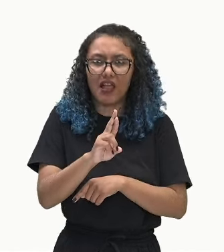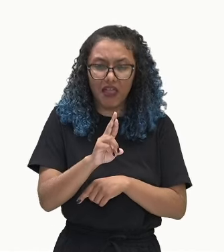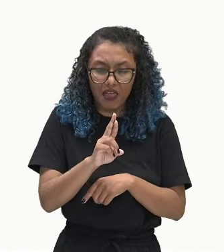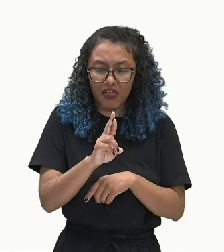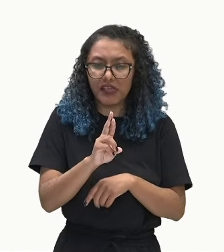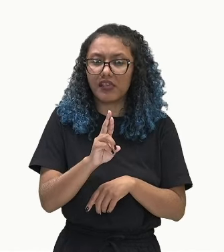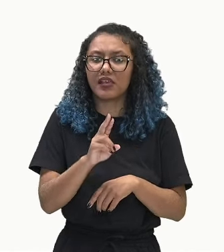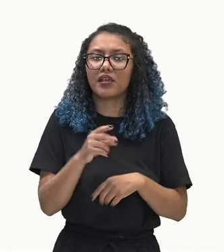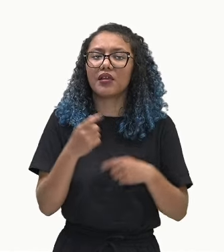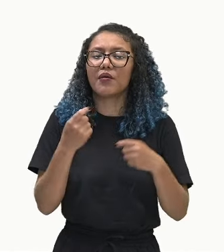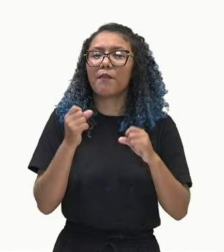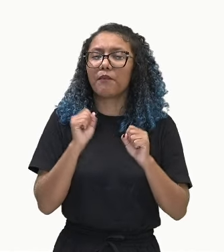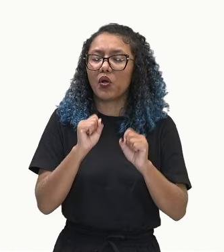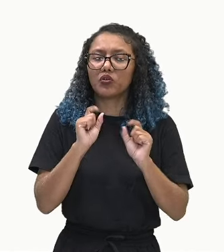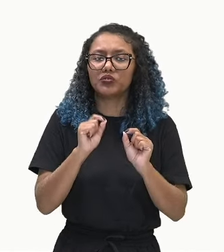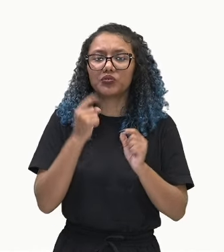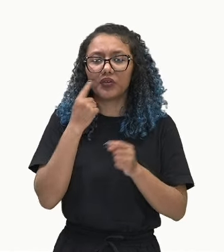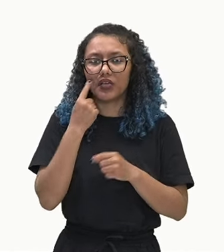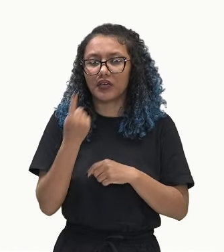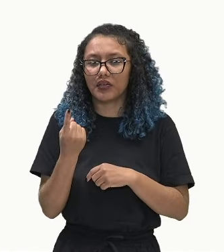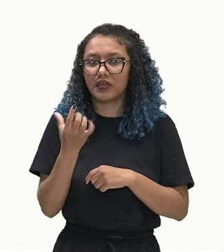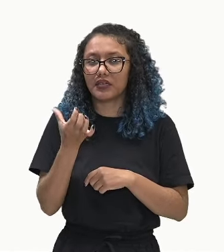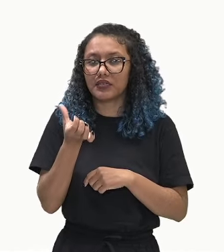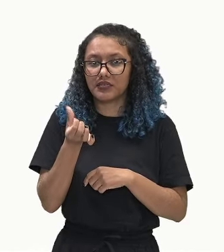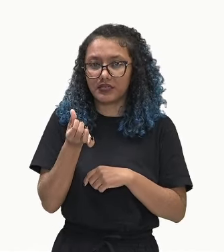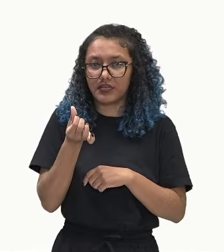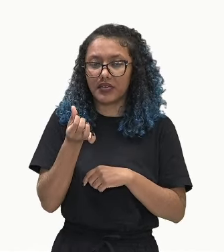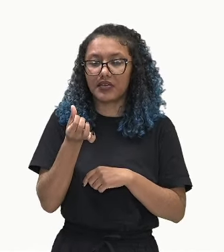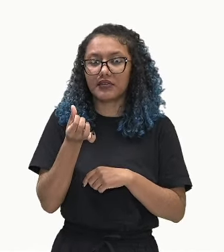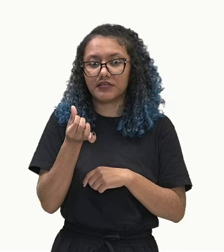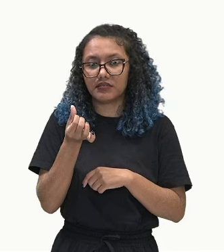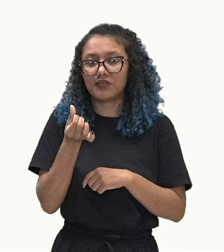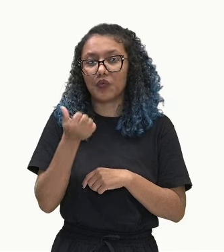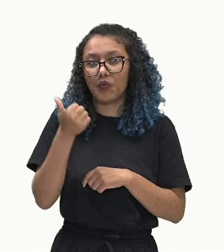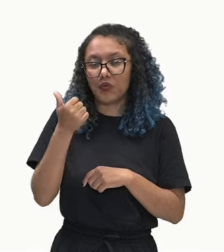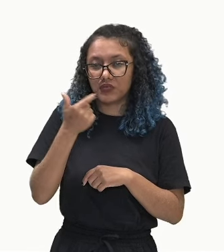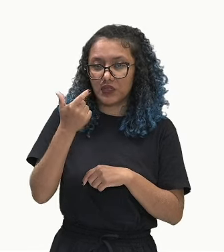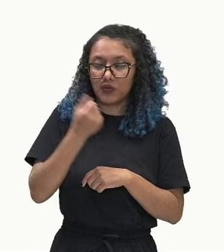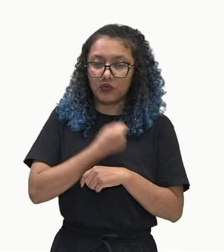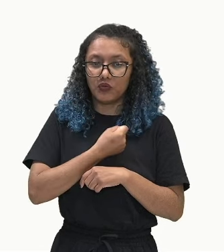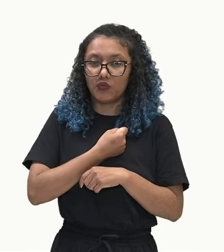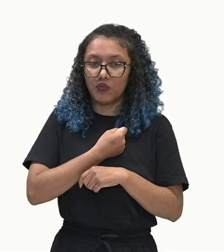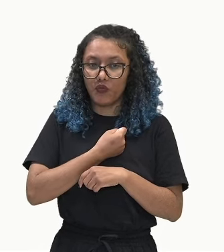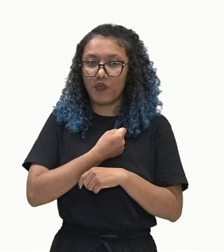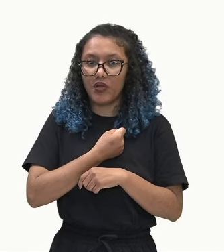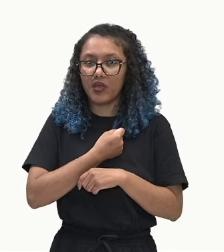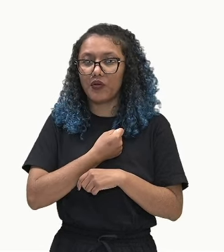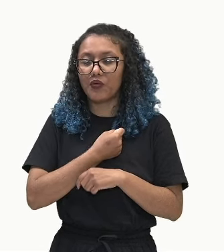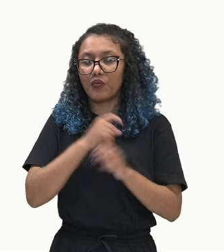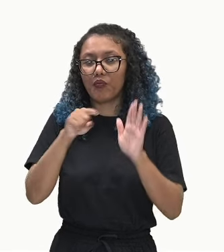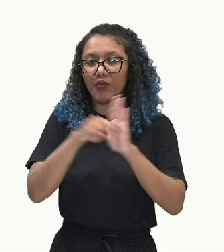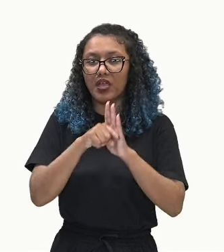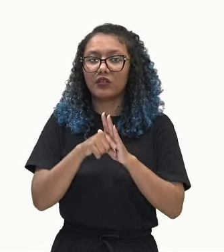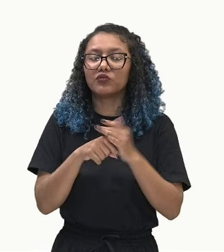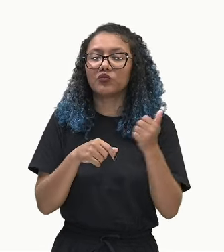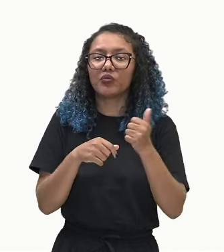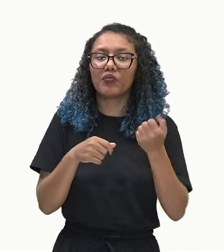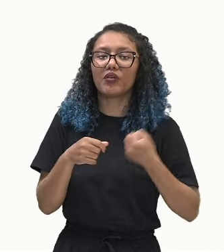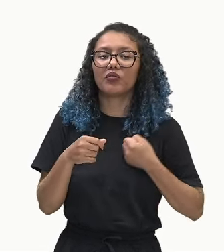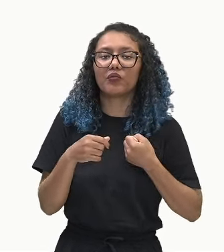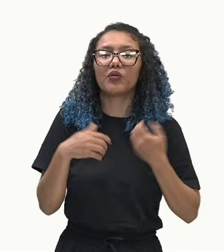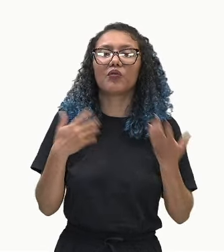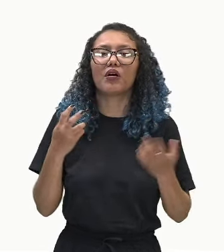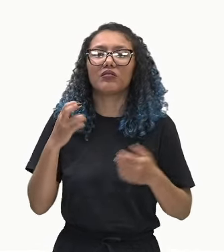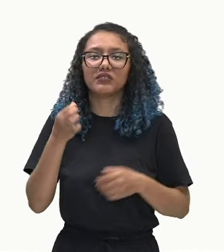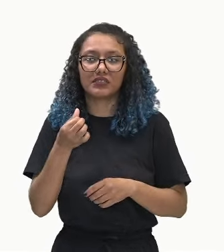a gente pega o segundo termo e subtrai do primeiro. Fazendo 6 menos 5, quanto a gente